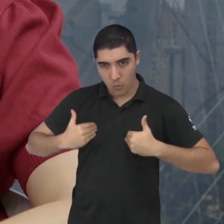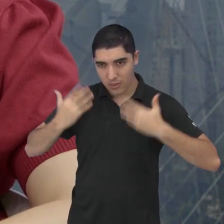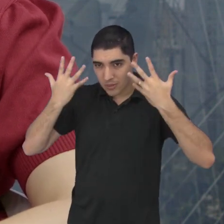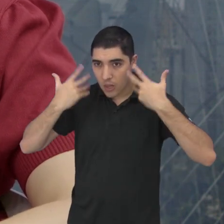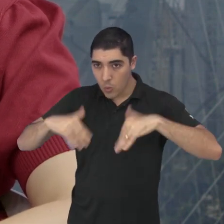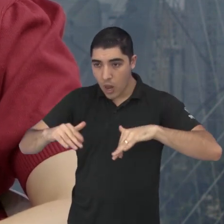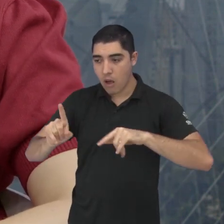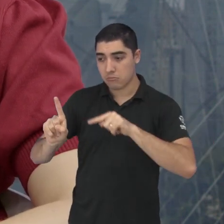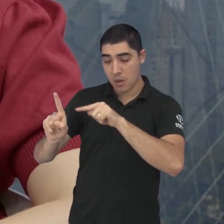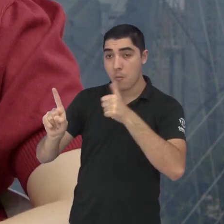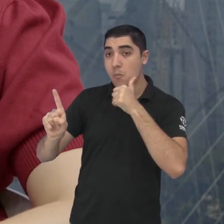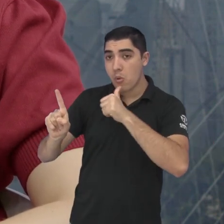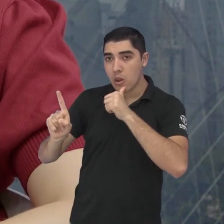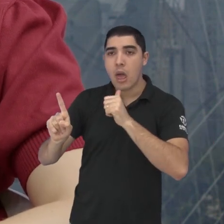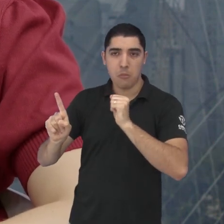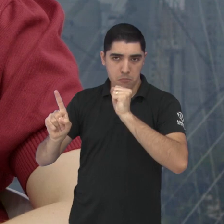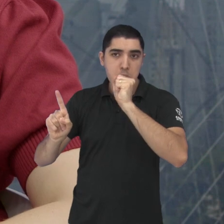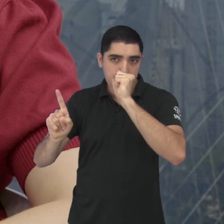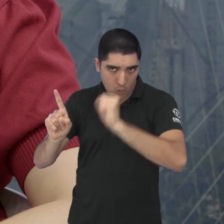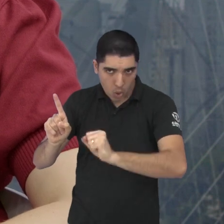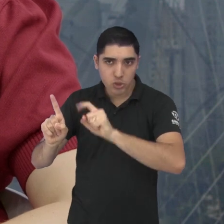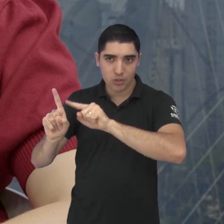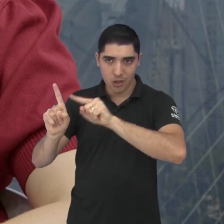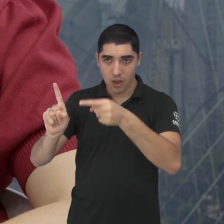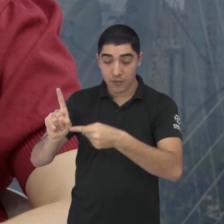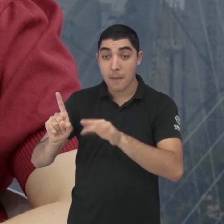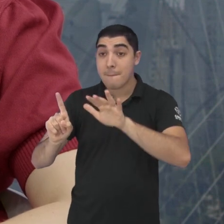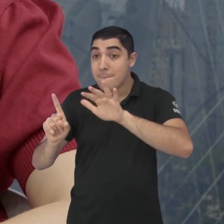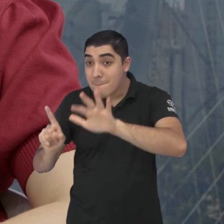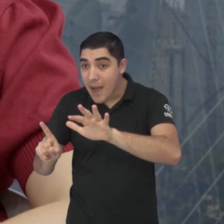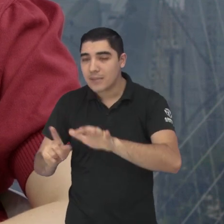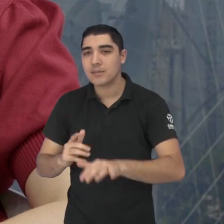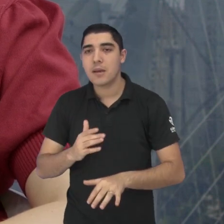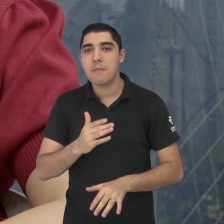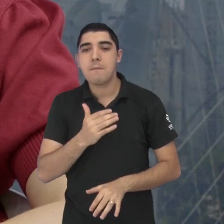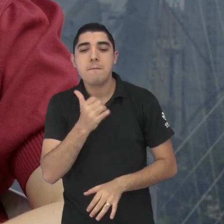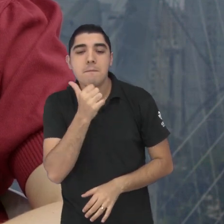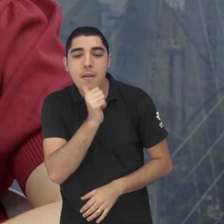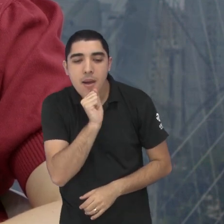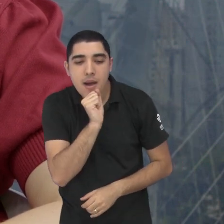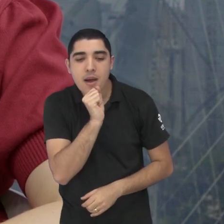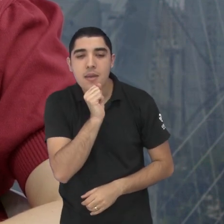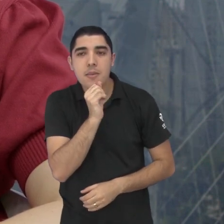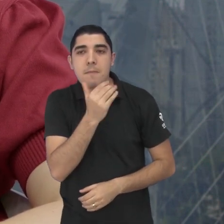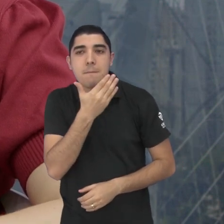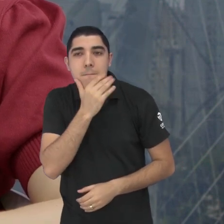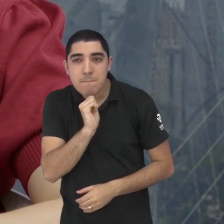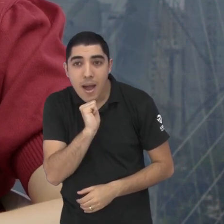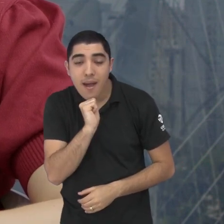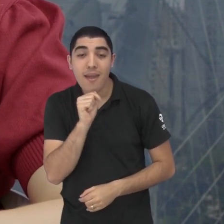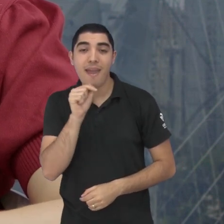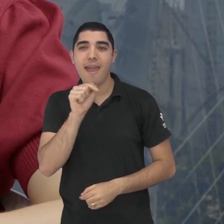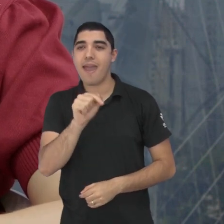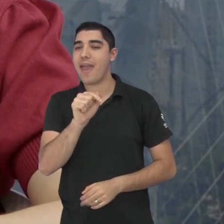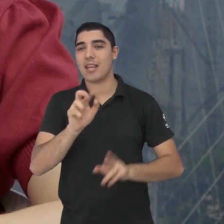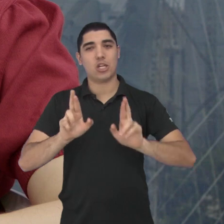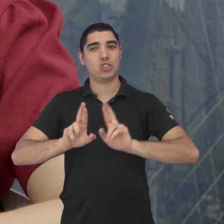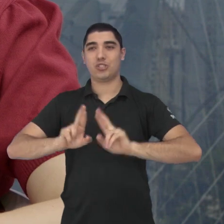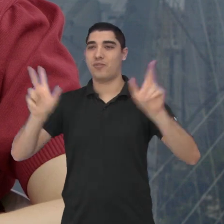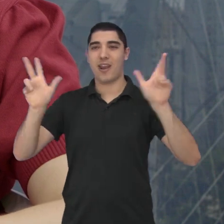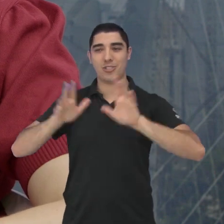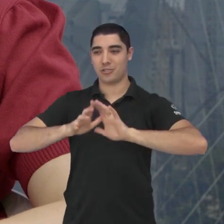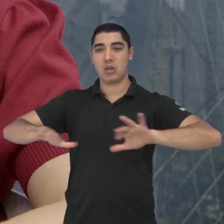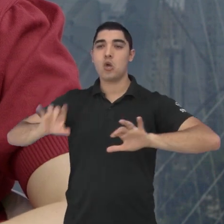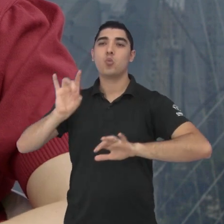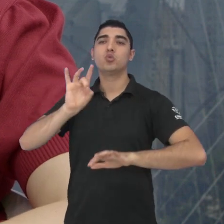gestar, né, mas a maternidade e a paternidade, ela vai muito além disso, né, é claro que é um